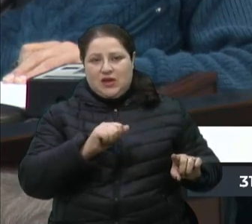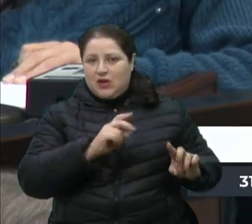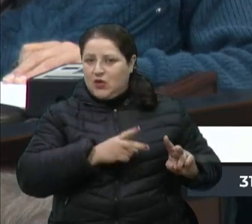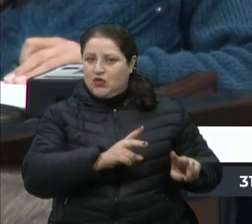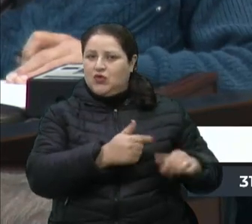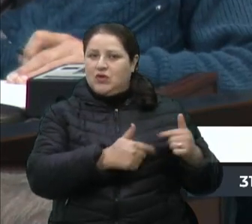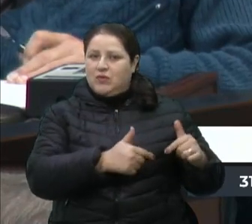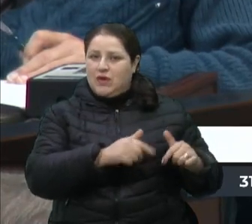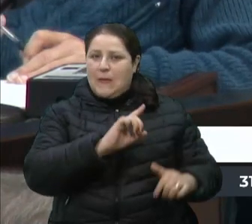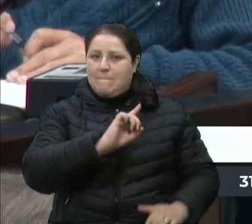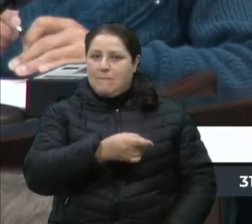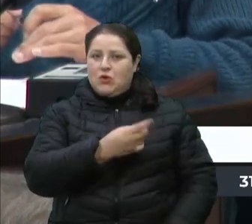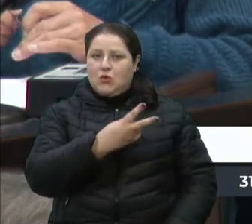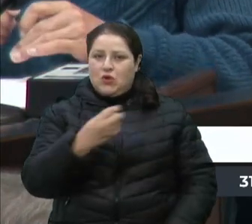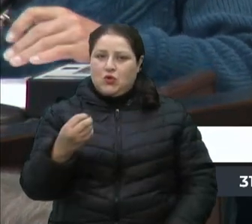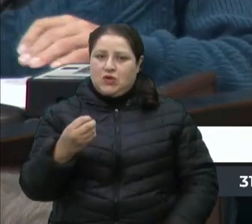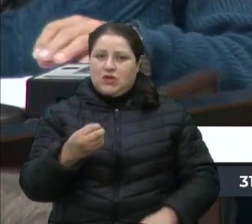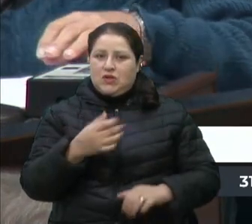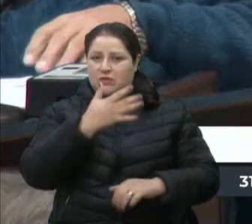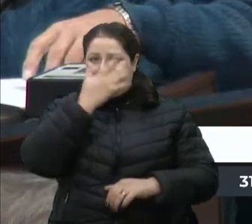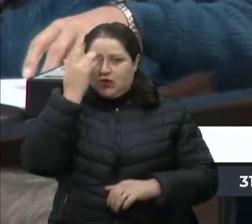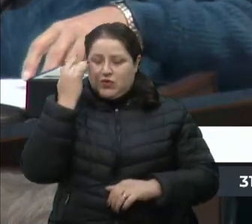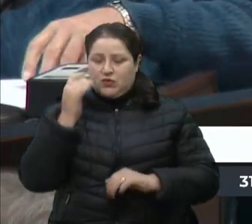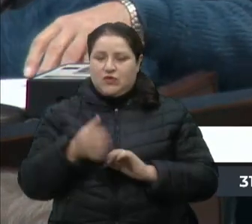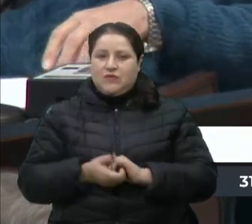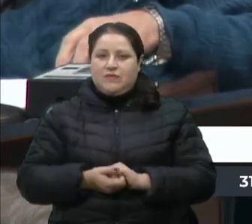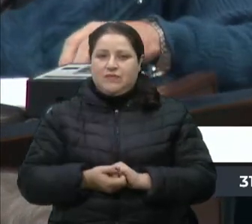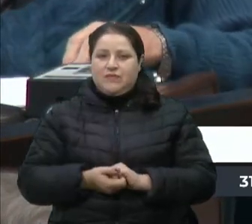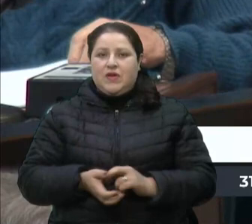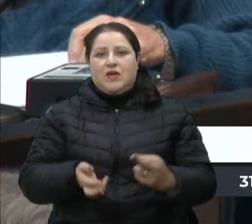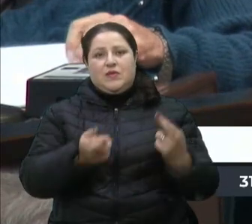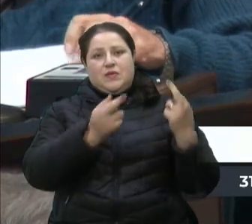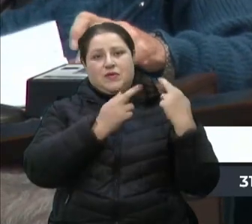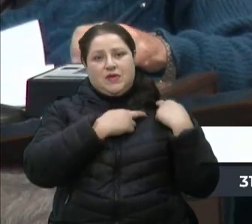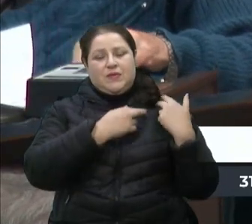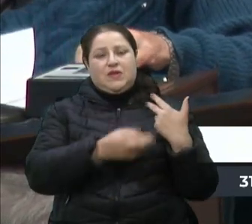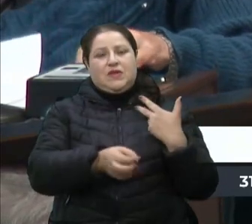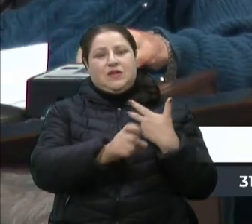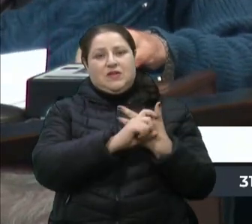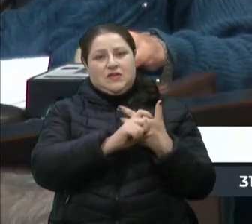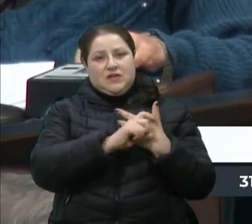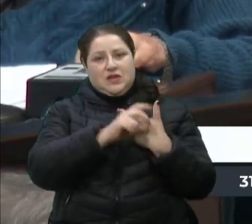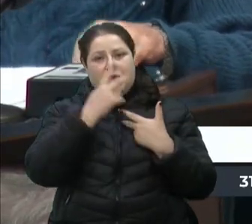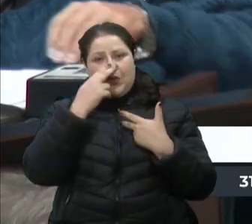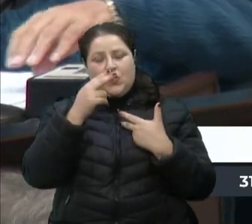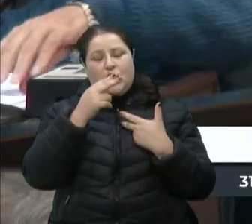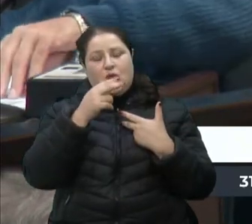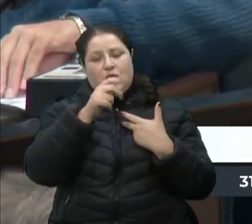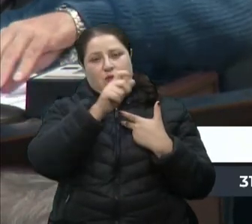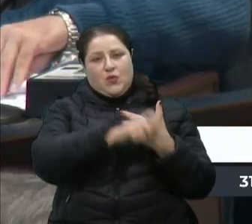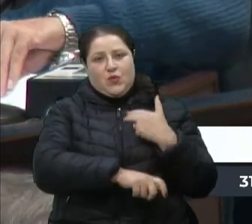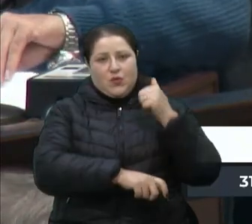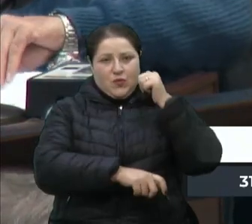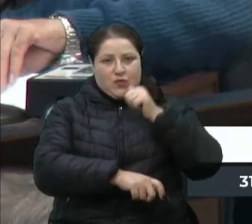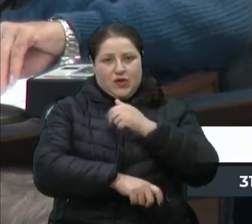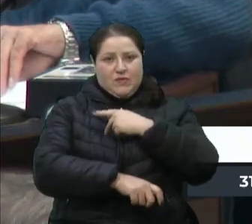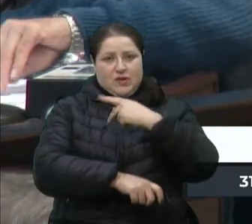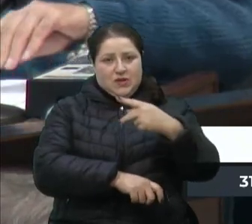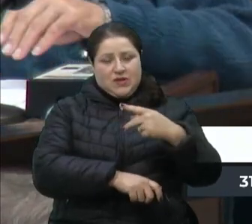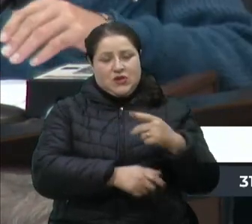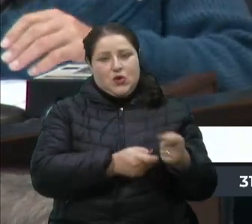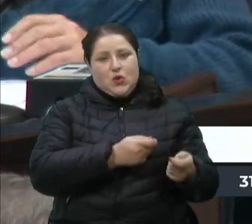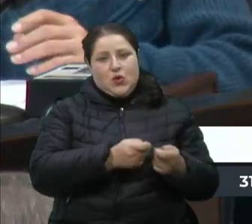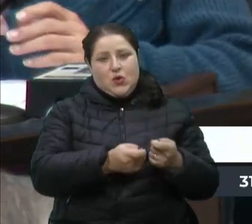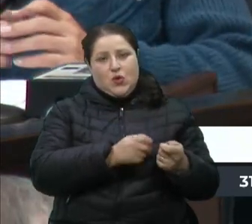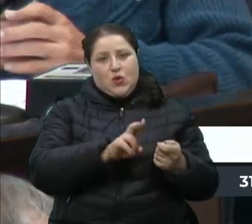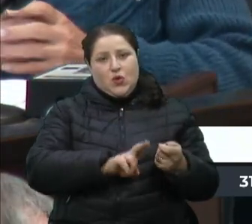Vale ressaltar, vai ficar nas mãos do Poder Executivo, como na presidência da Codeca, a gerir